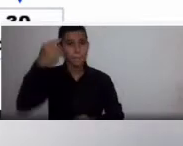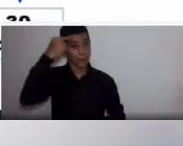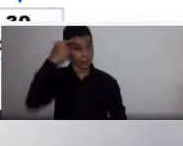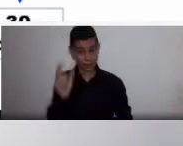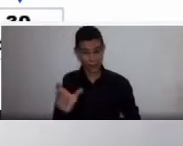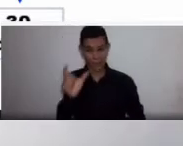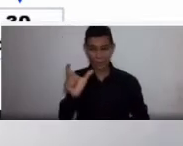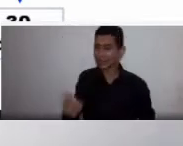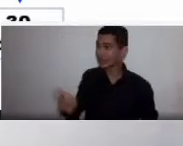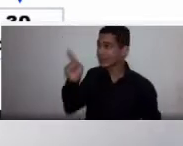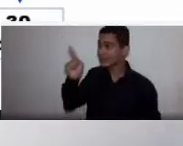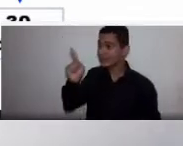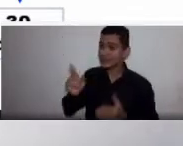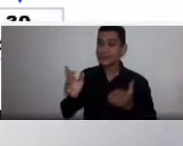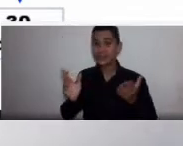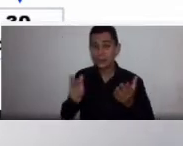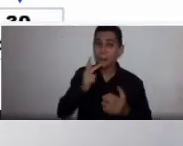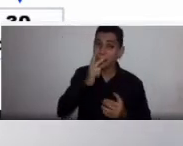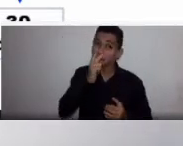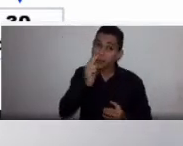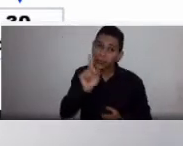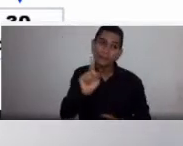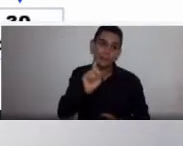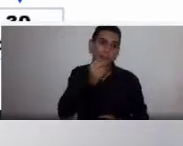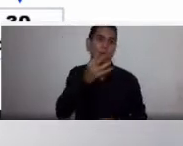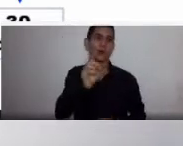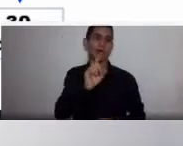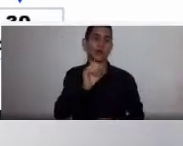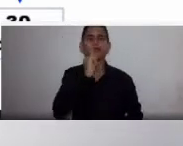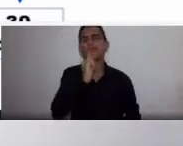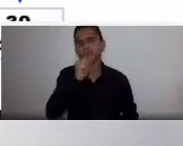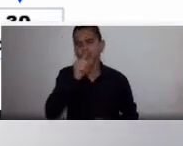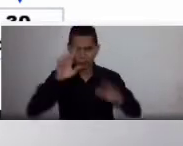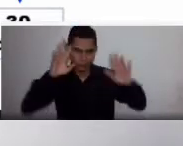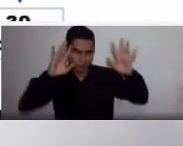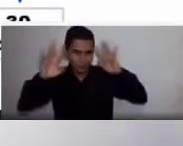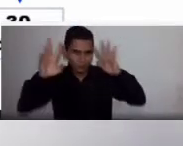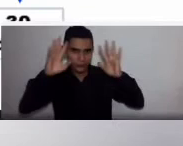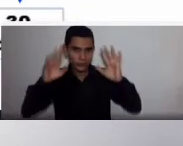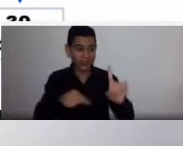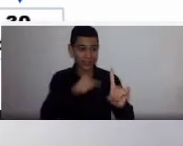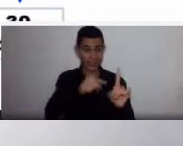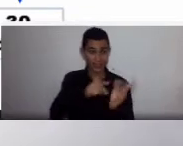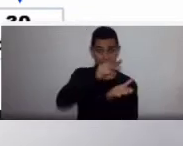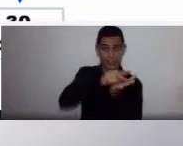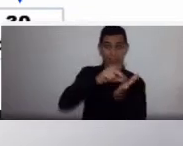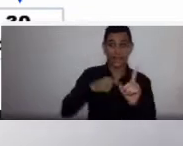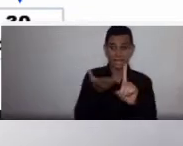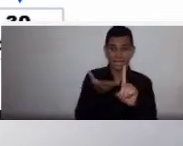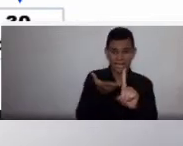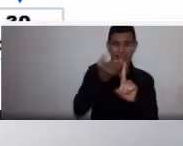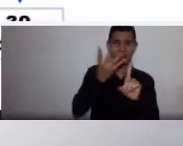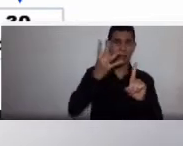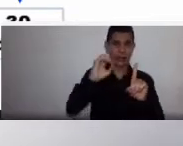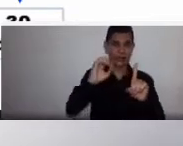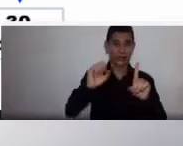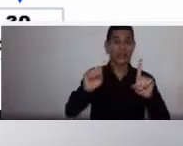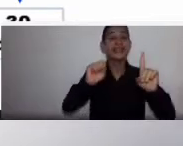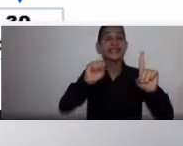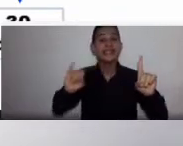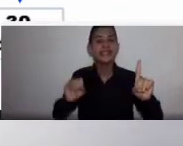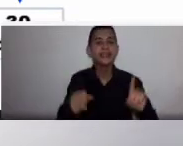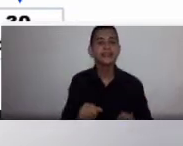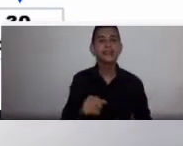vantagem, porque imagina num paciente que tem hematócrito de 40. Se ele perder 2 litros de sangue numa